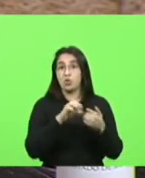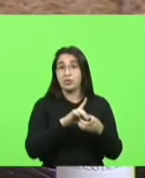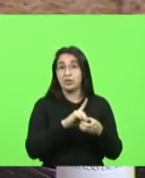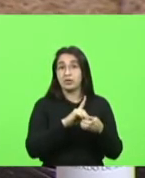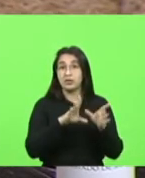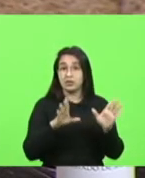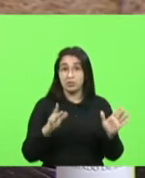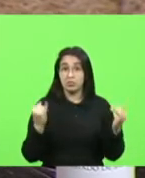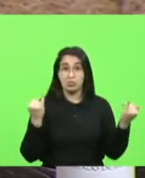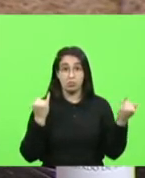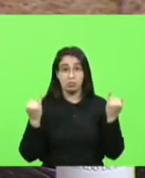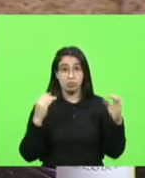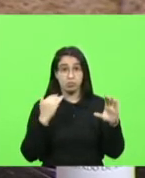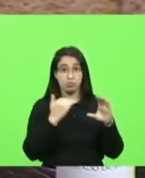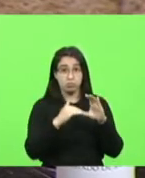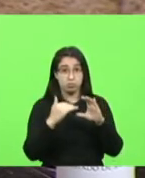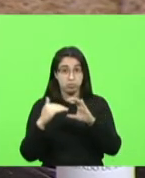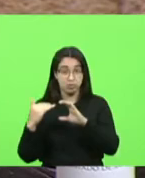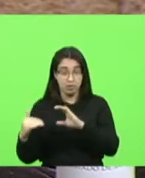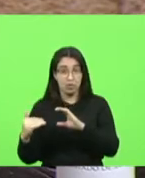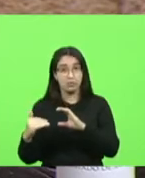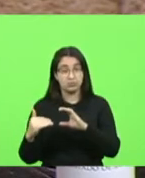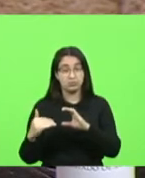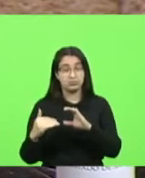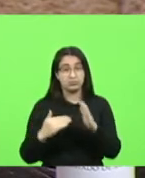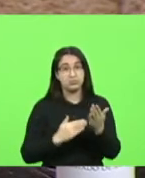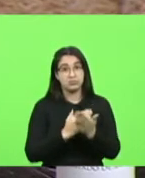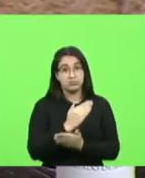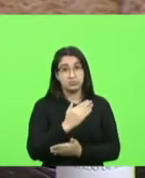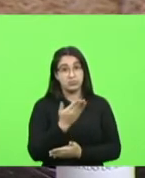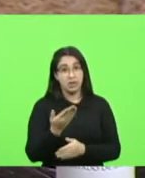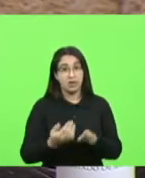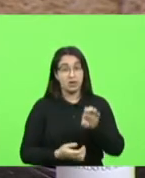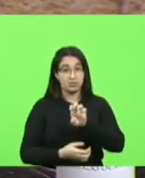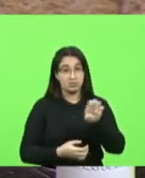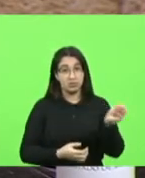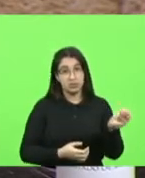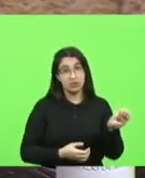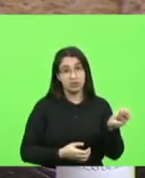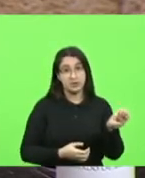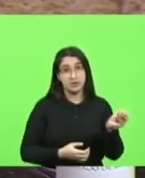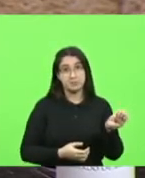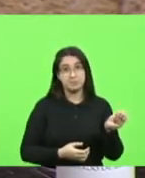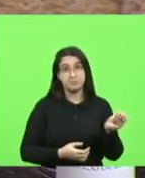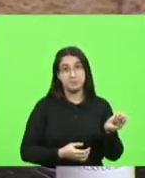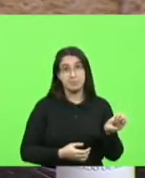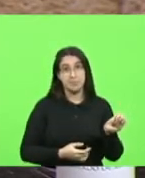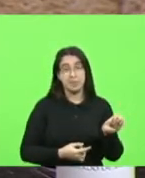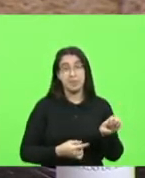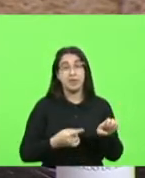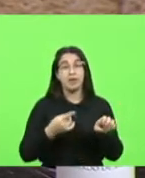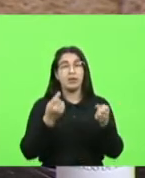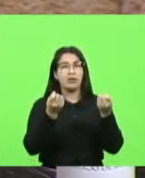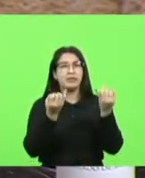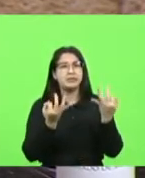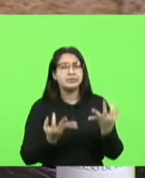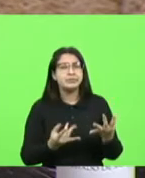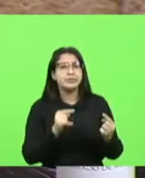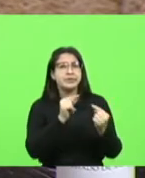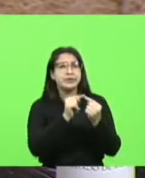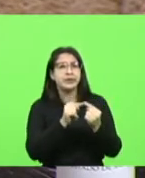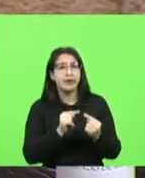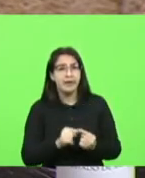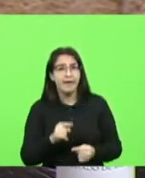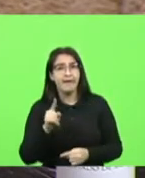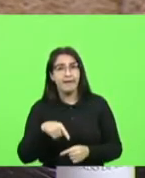que foi um dos tópicos uma das resoluções aprovadas pelos governos de esquerda e que na verdade versavam sobre controlar a